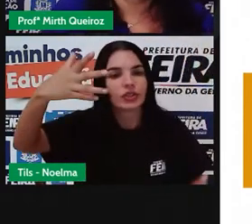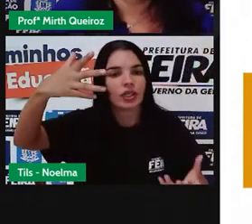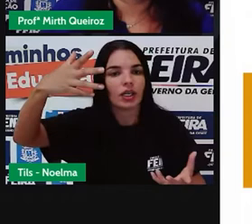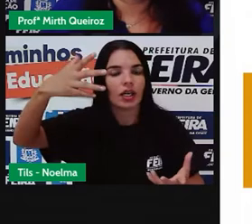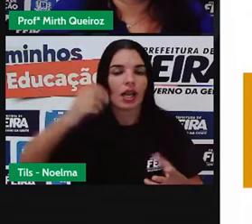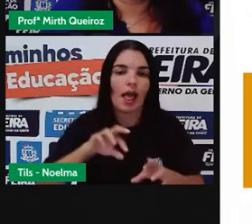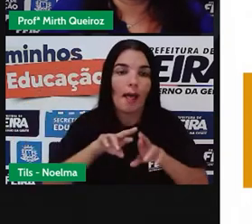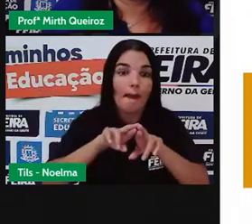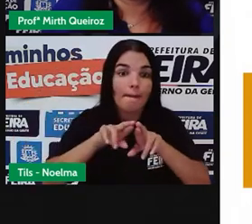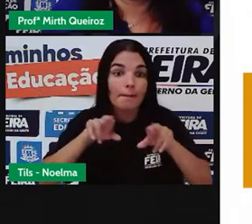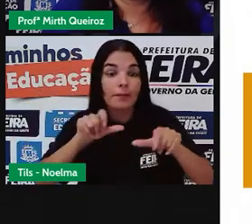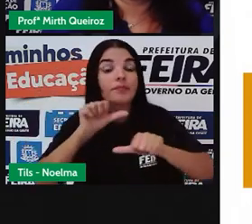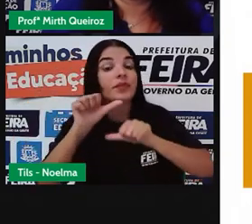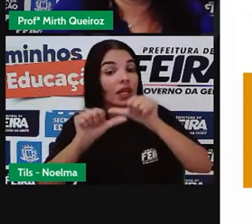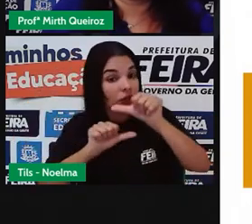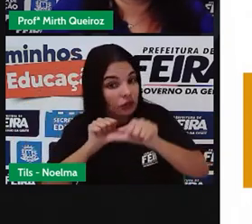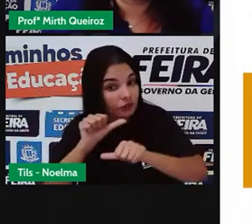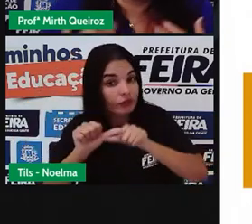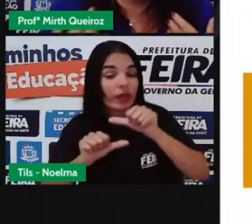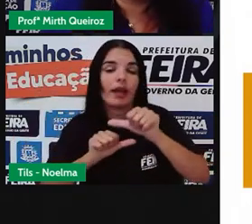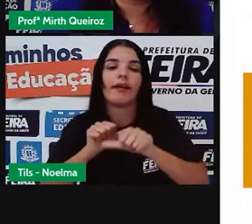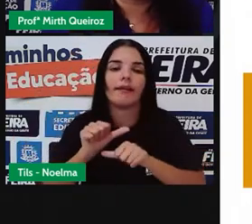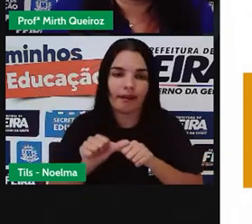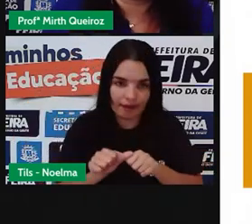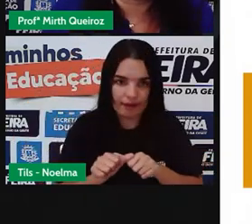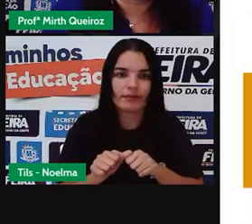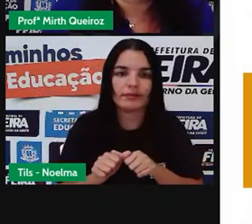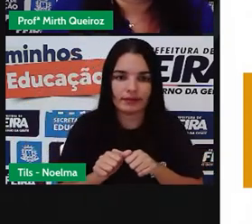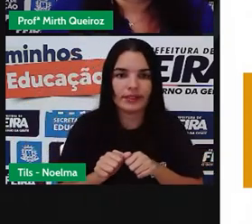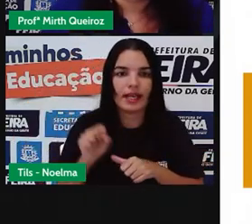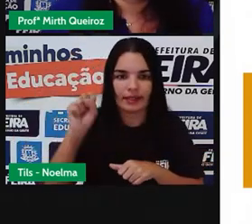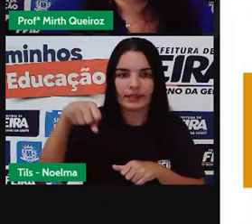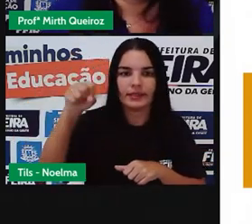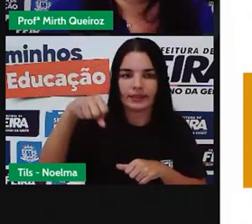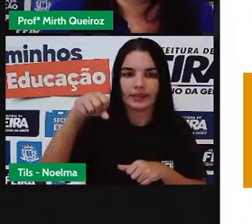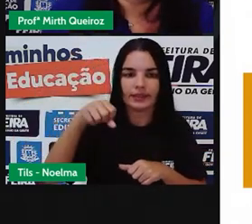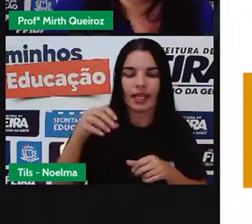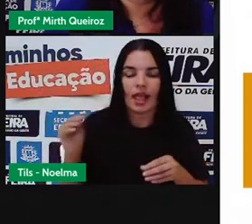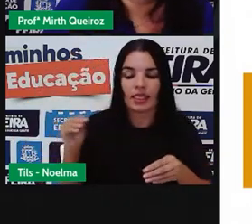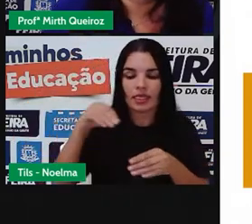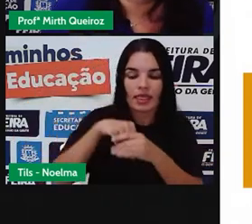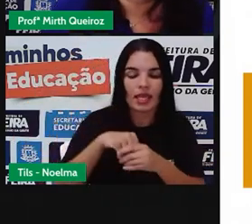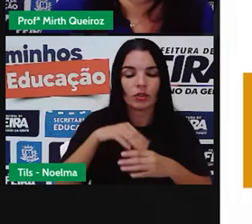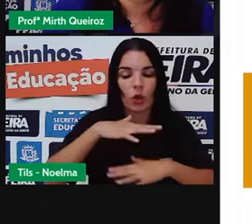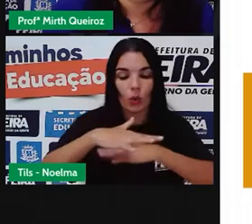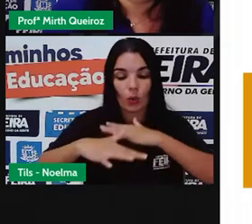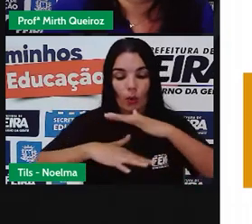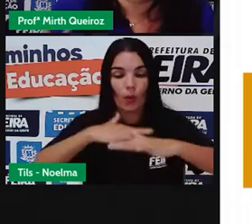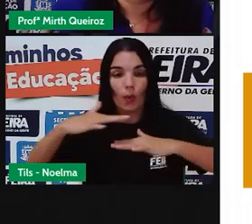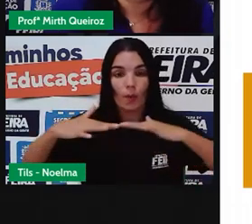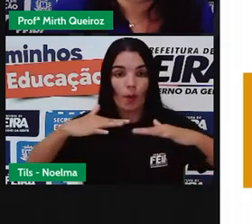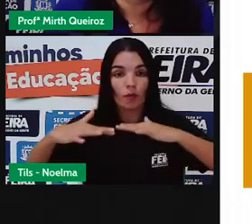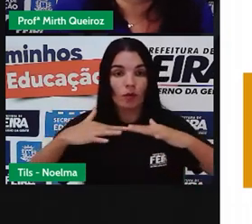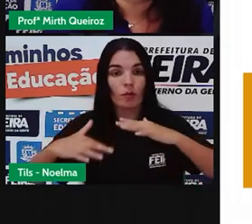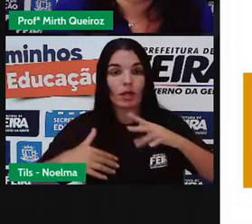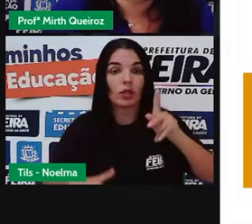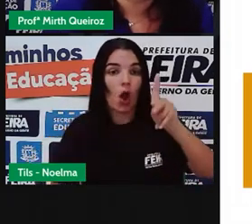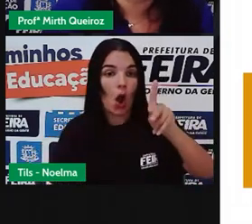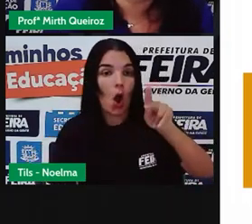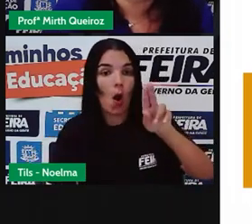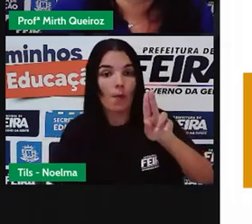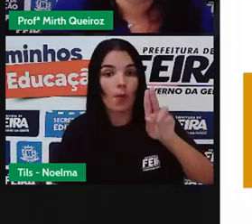esse tipo de desenvolvimento, de mudanças físicas vão fazer parte aí da puberdade. A puberdade vai